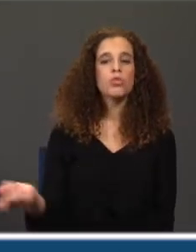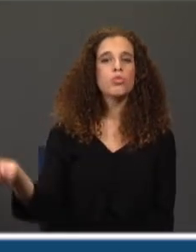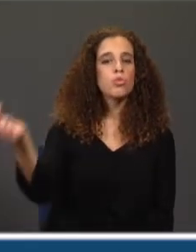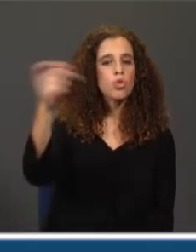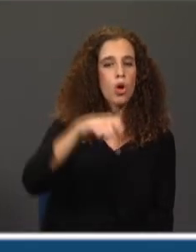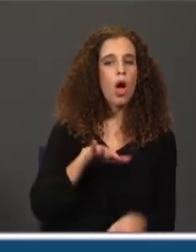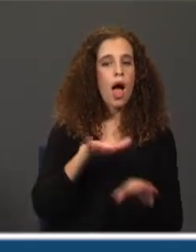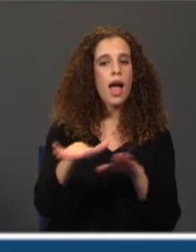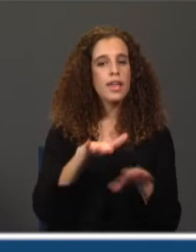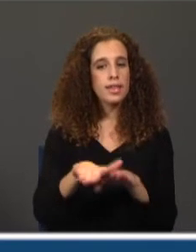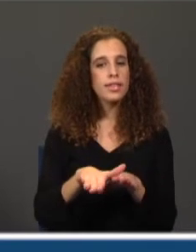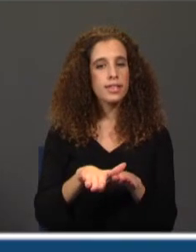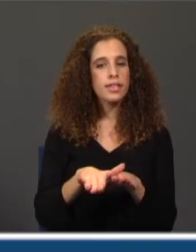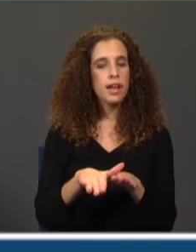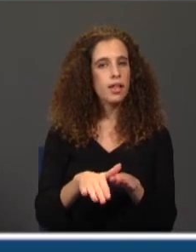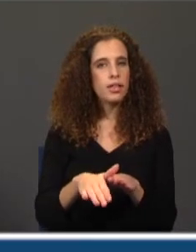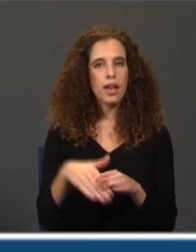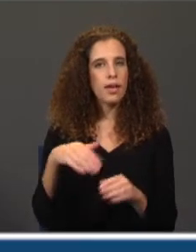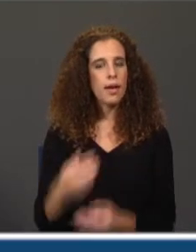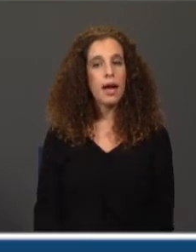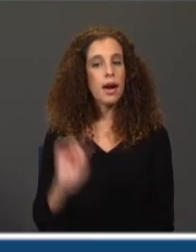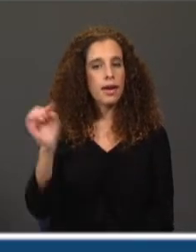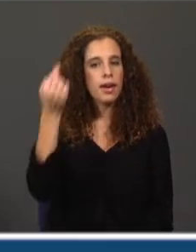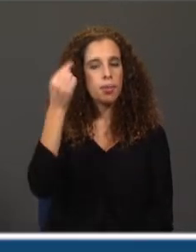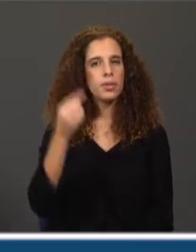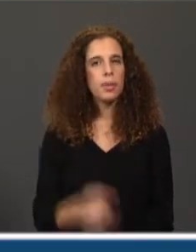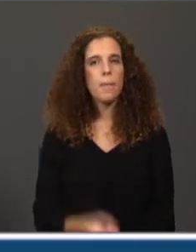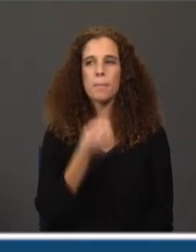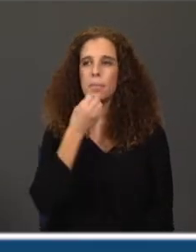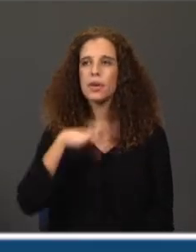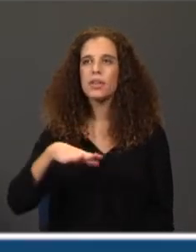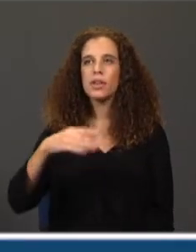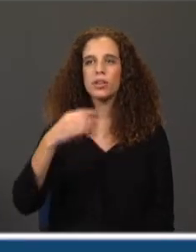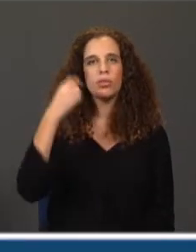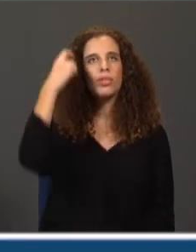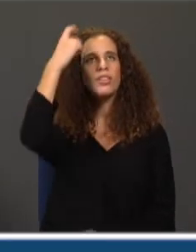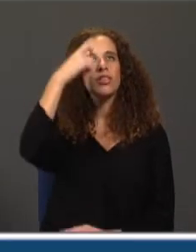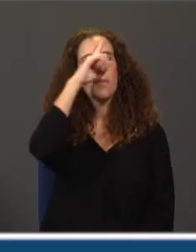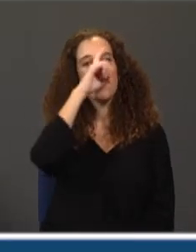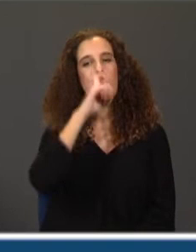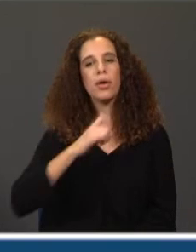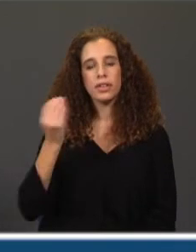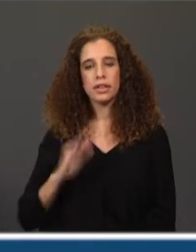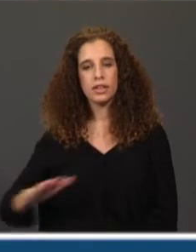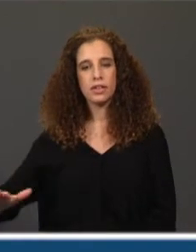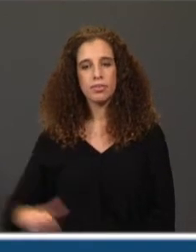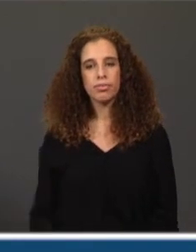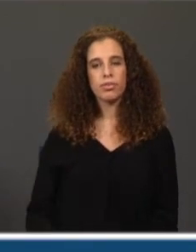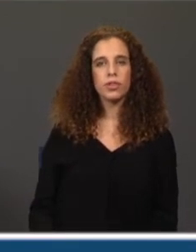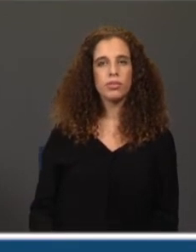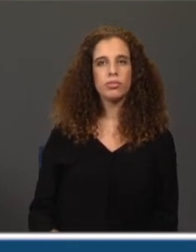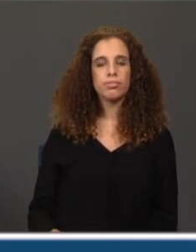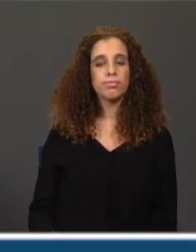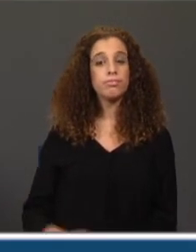instante perdido nos pensamentos infantis de quem vai a fingir que vai a conduzir o automóvel. As tais divagações.